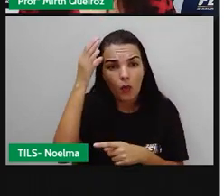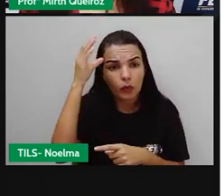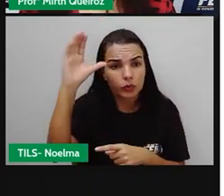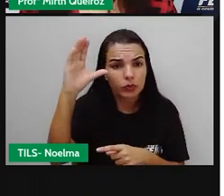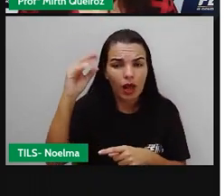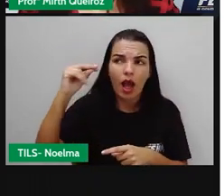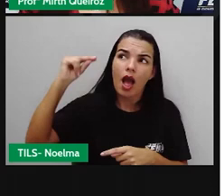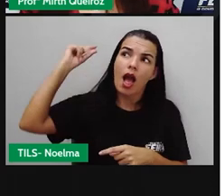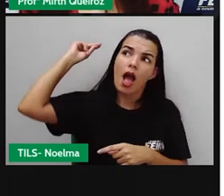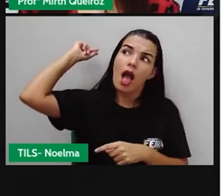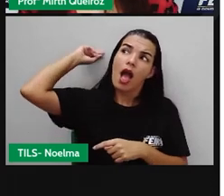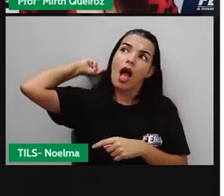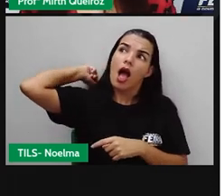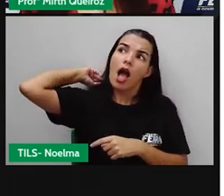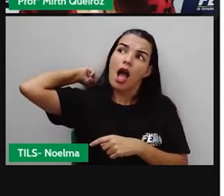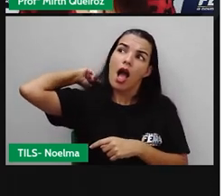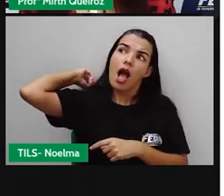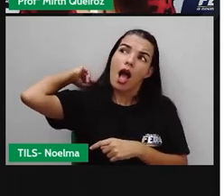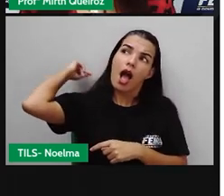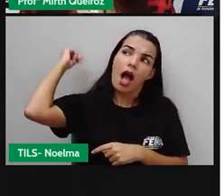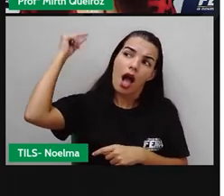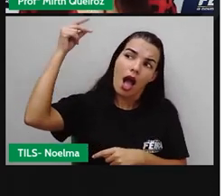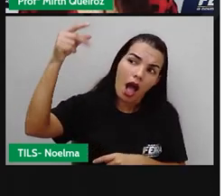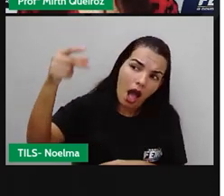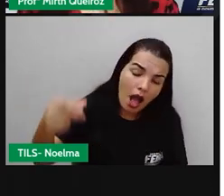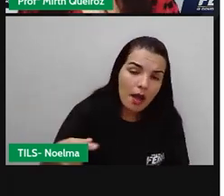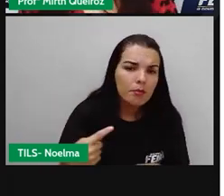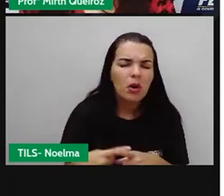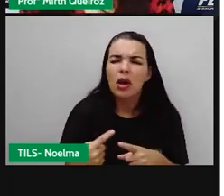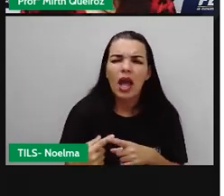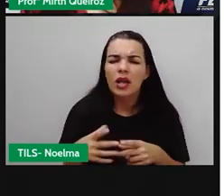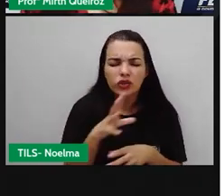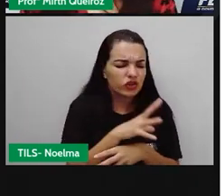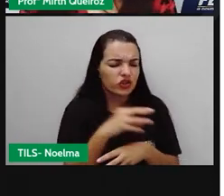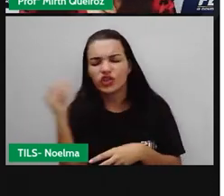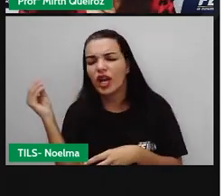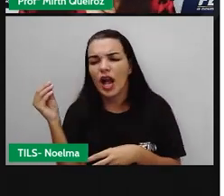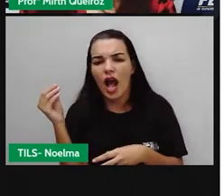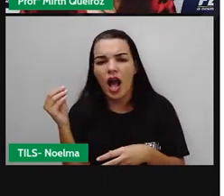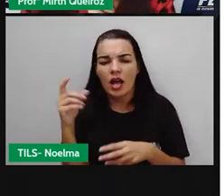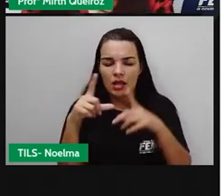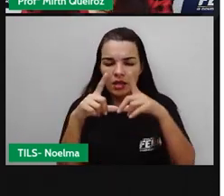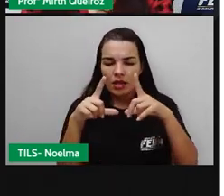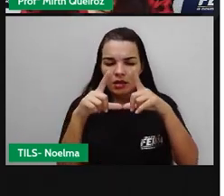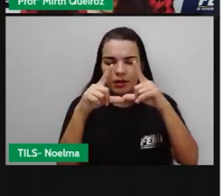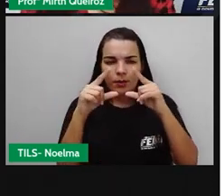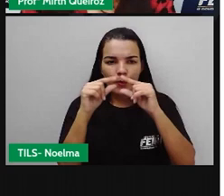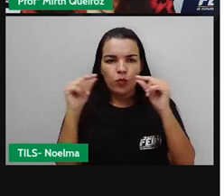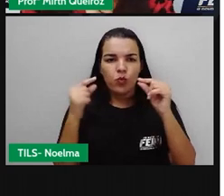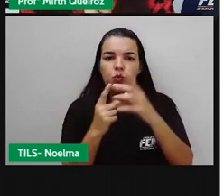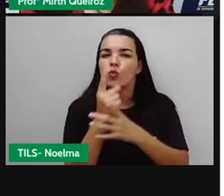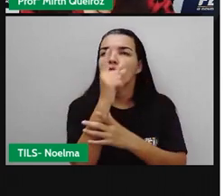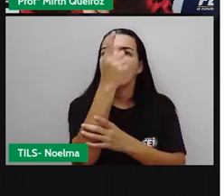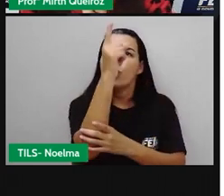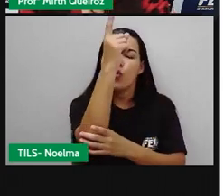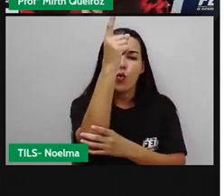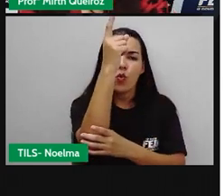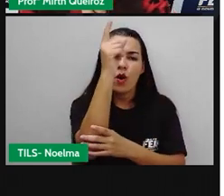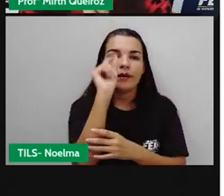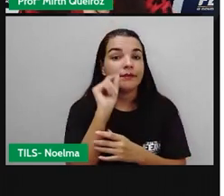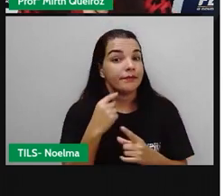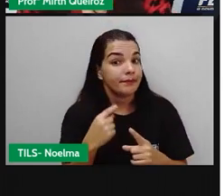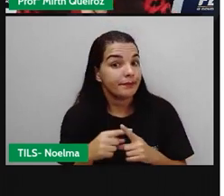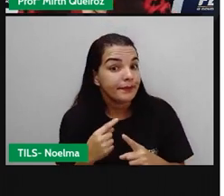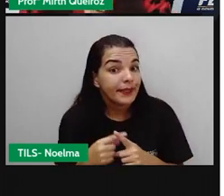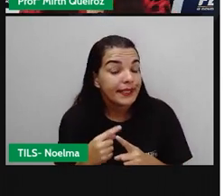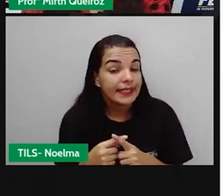tanto tempo e, de repente, se retiraram os balões. O balão, ele pode cair aceso em florestas,